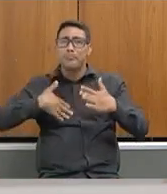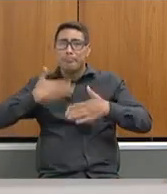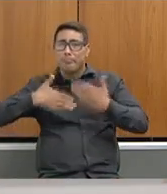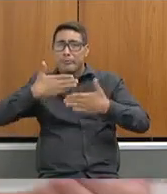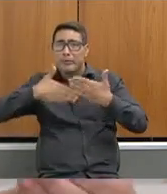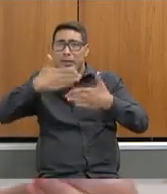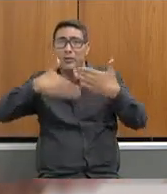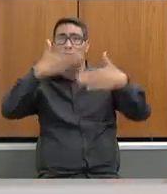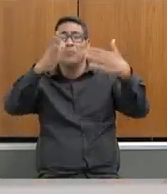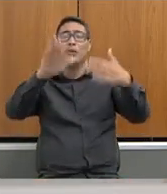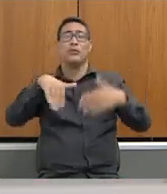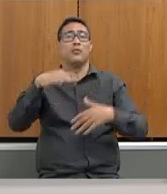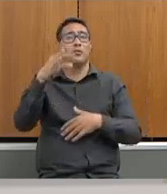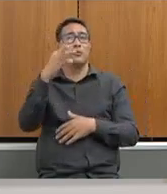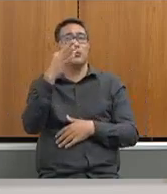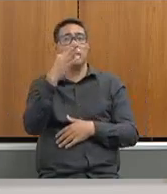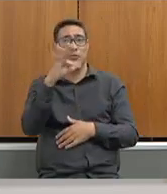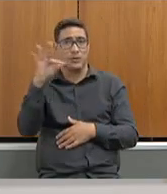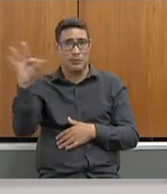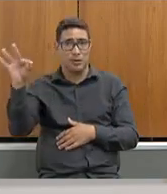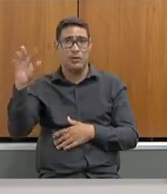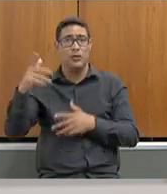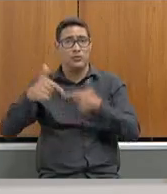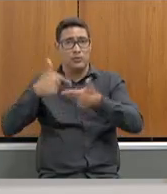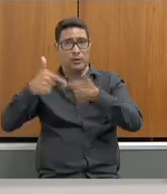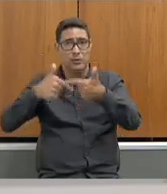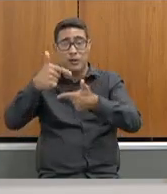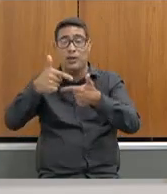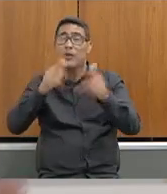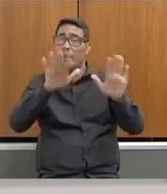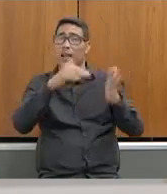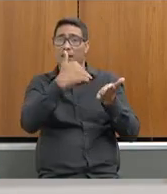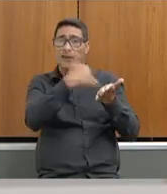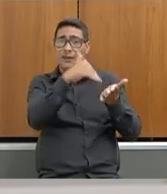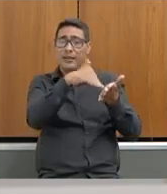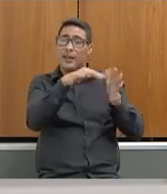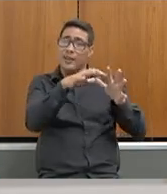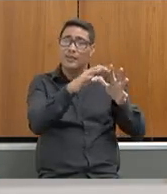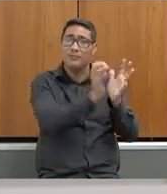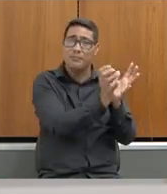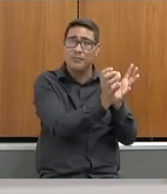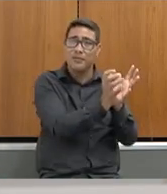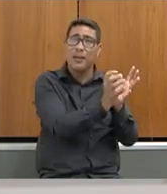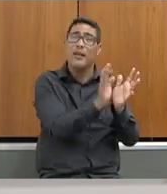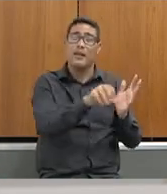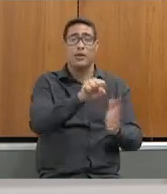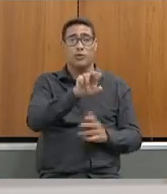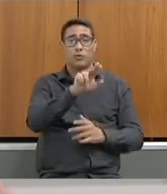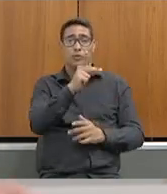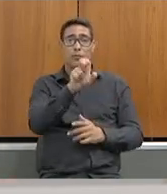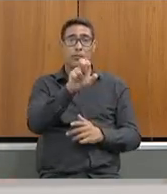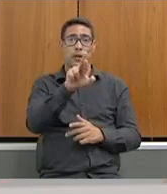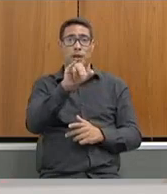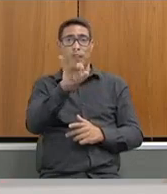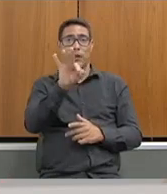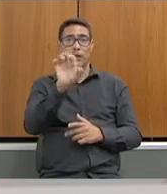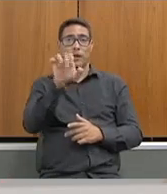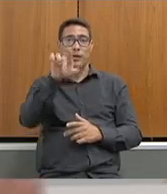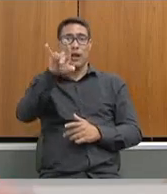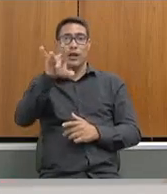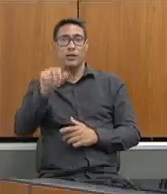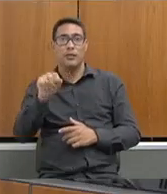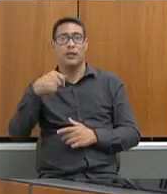trabalho, porque a secretaria lá no nosso cantinho é representada pela superintendência e por cada diretor,